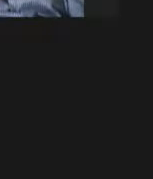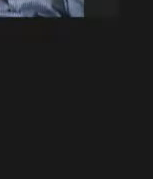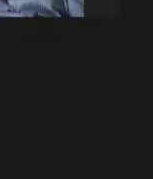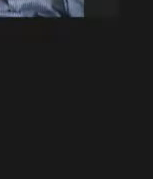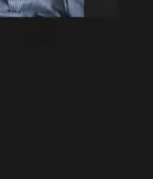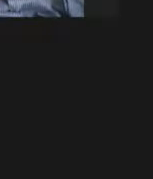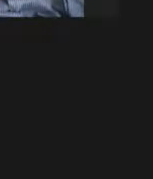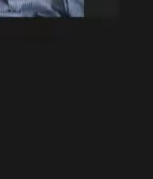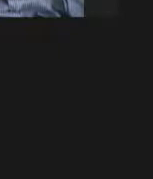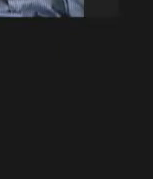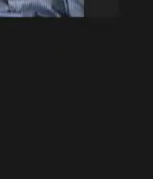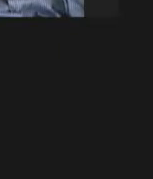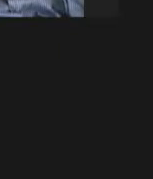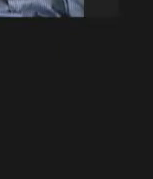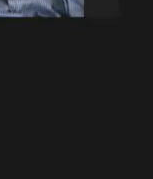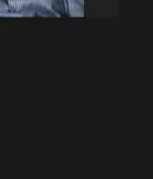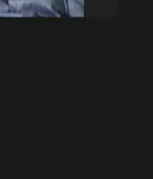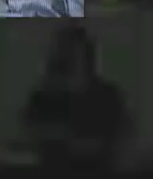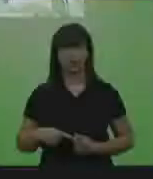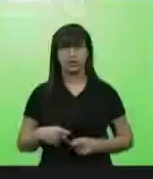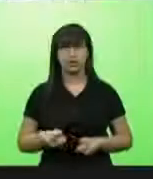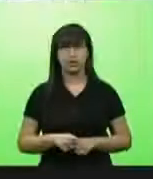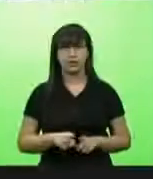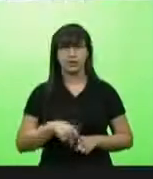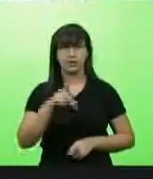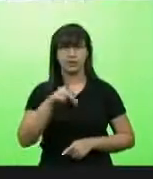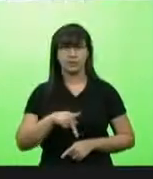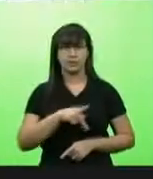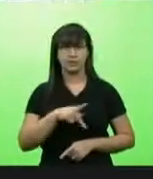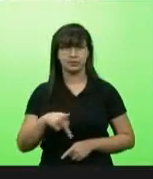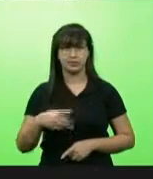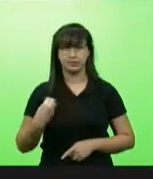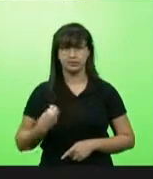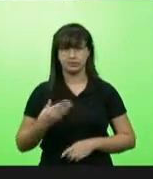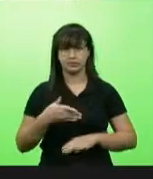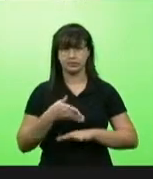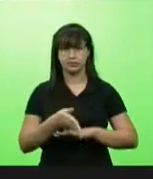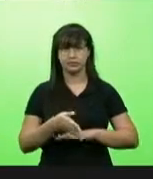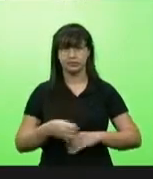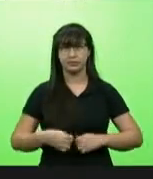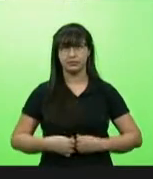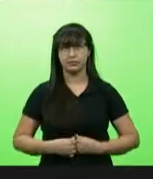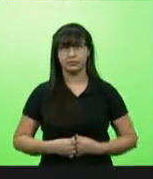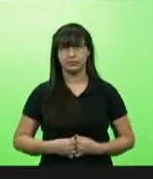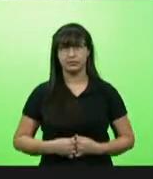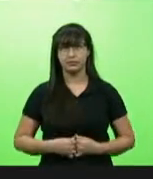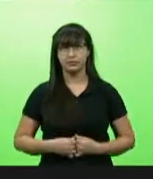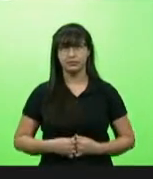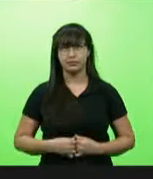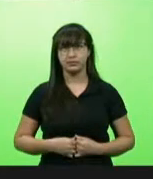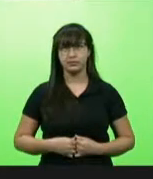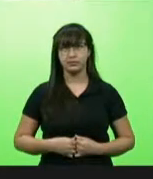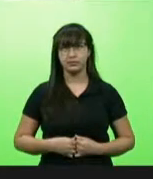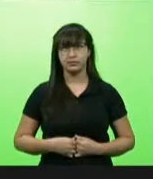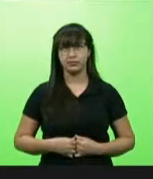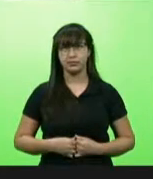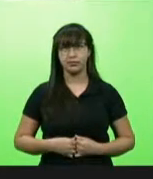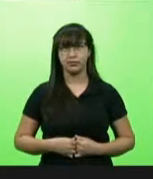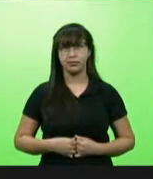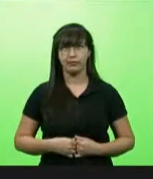Sr. Presidente, da mesma forma, Padre Pedro, presente. Deputado Padre Pedro, presente. Deputado Sérgio Mota, presente.